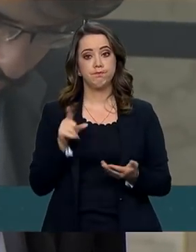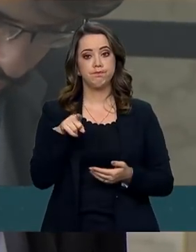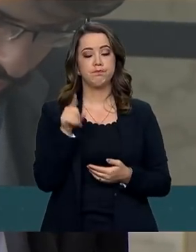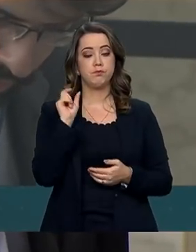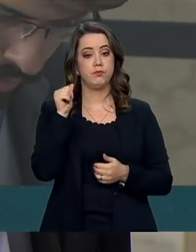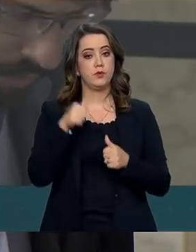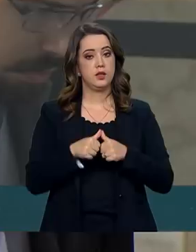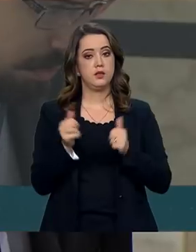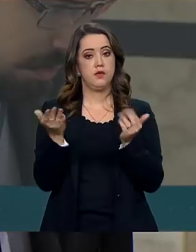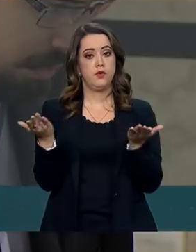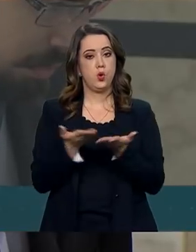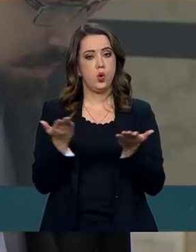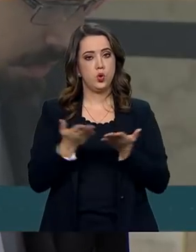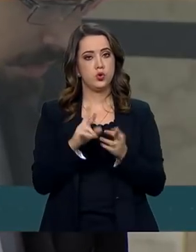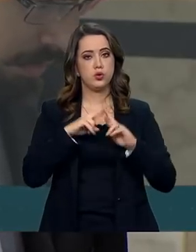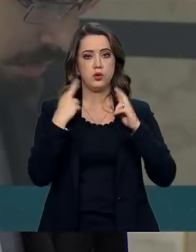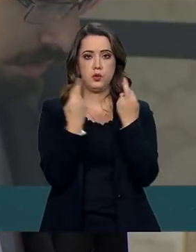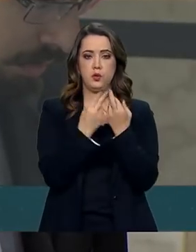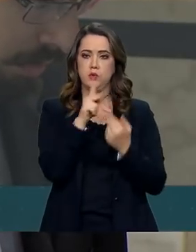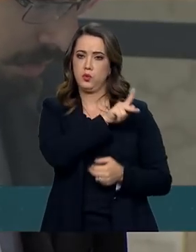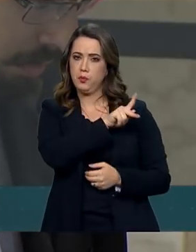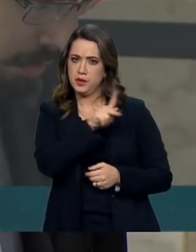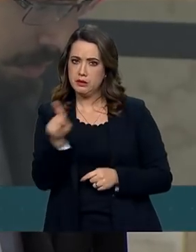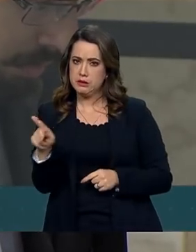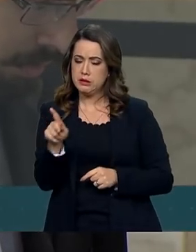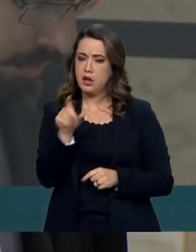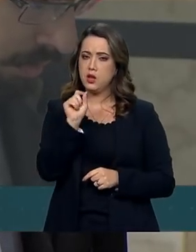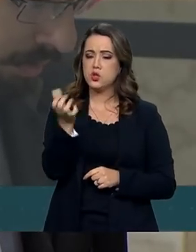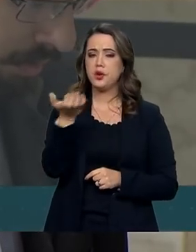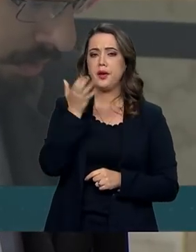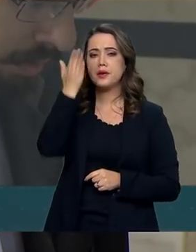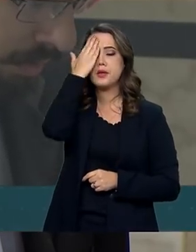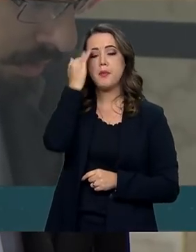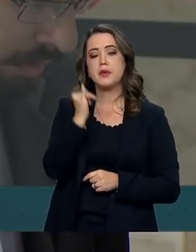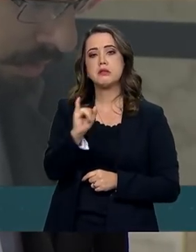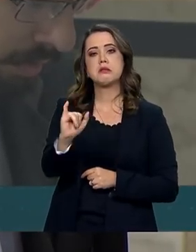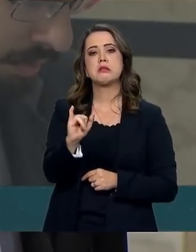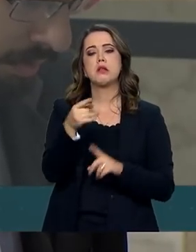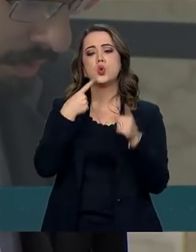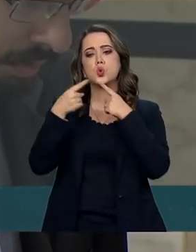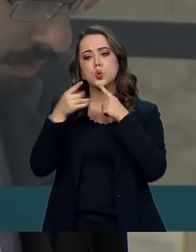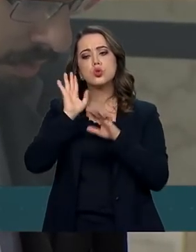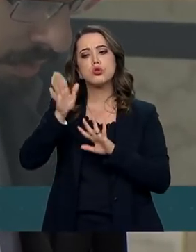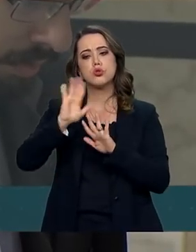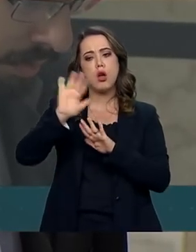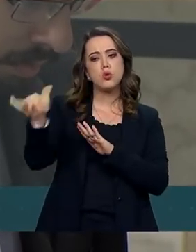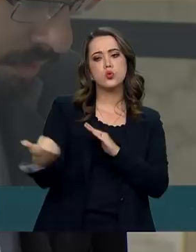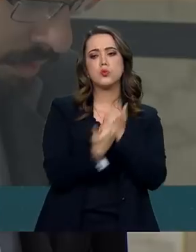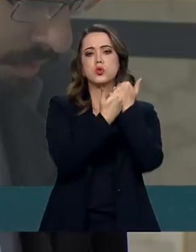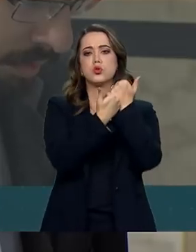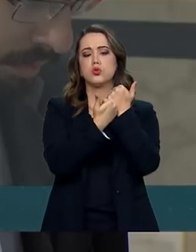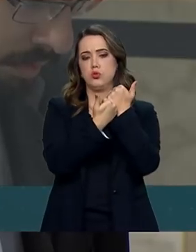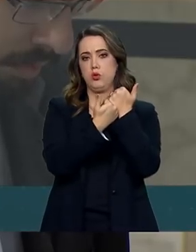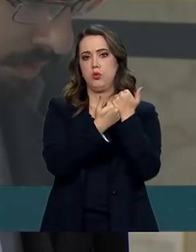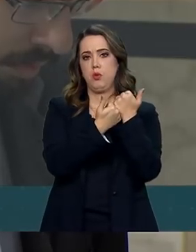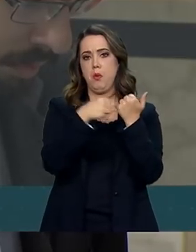esteve hoje reunido com o presidente. Quero saber se em algum momento foi discutida uma eventual substituição